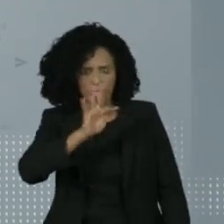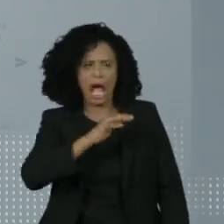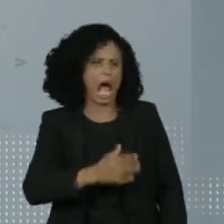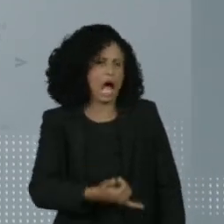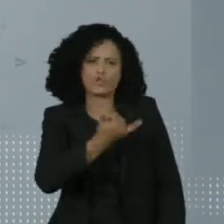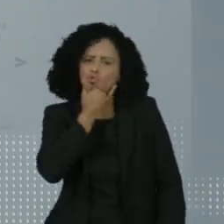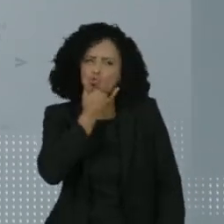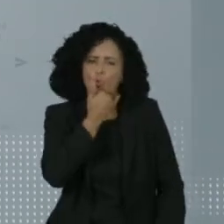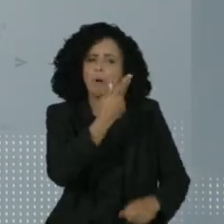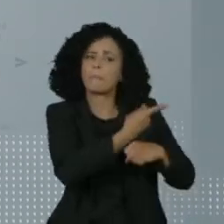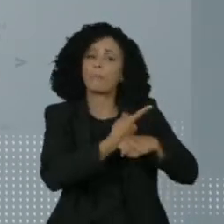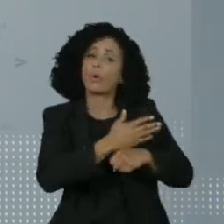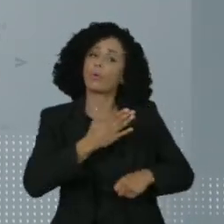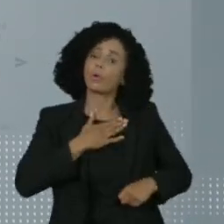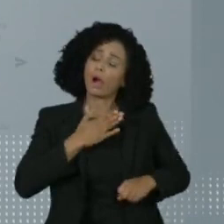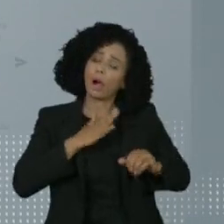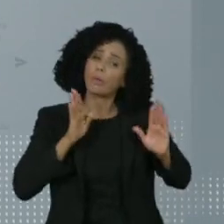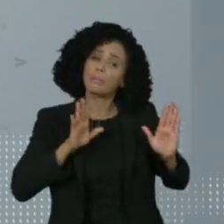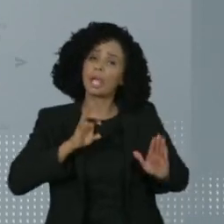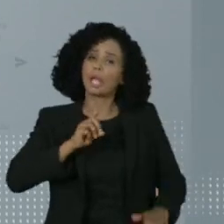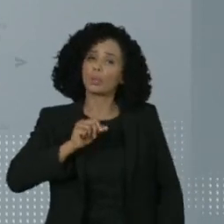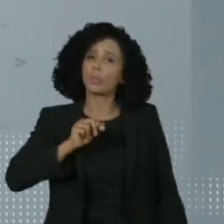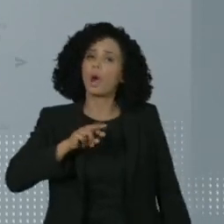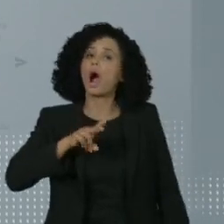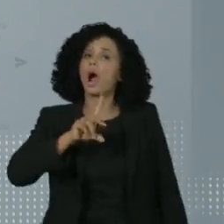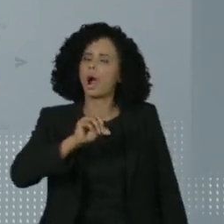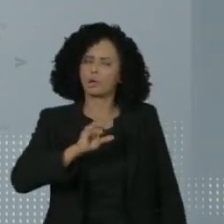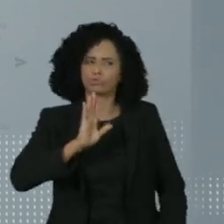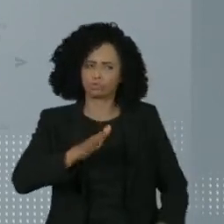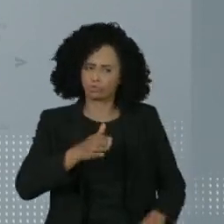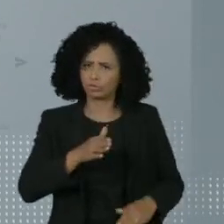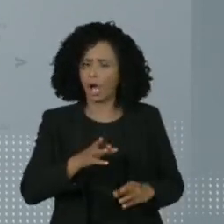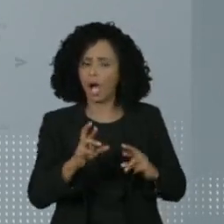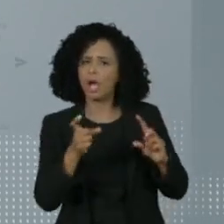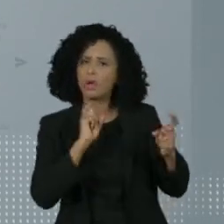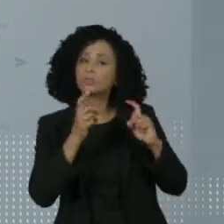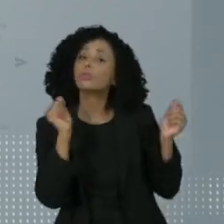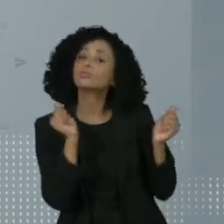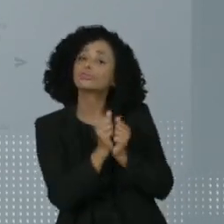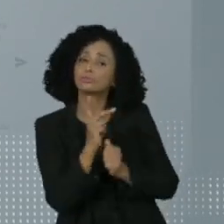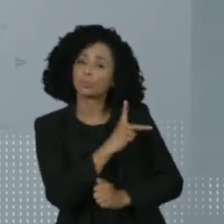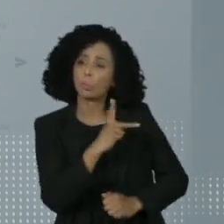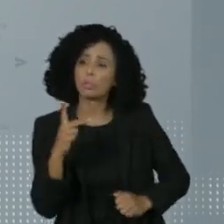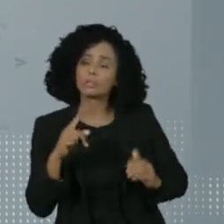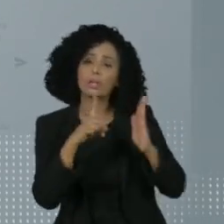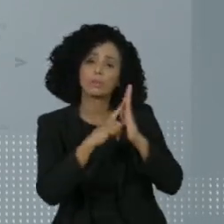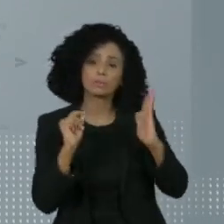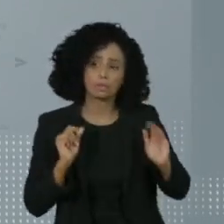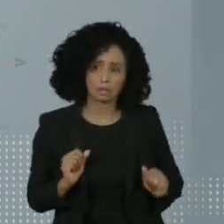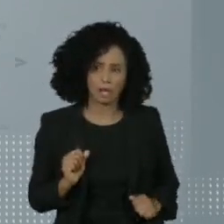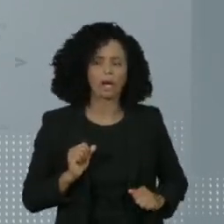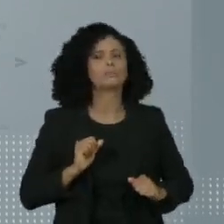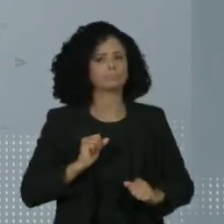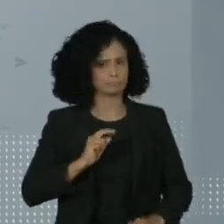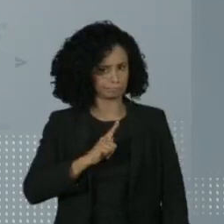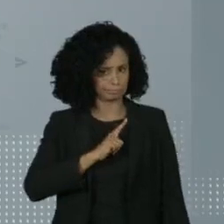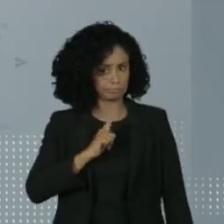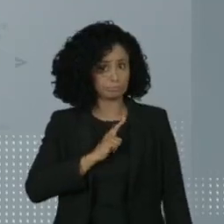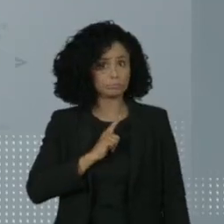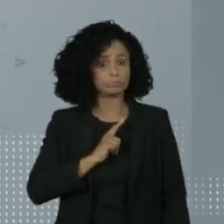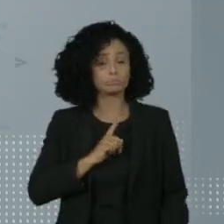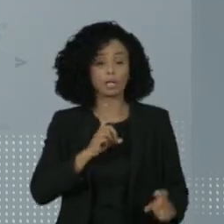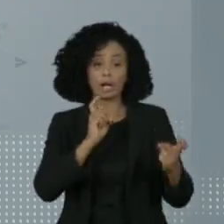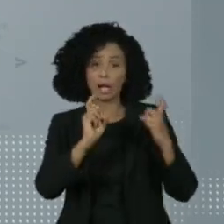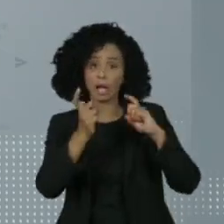2019 por Luiz Eduardo Ramos para uma reunião com o presidente no Palácio do Planalto. O encontro tratou de